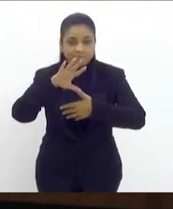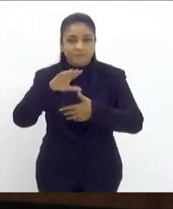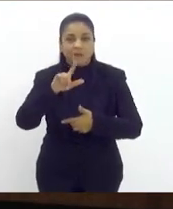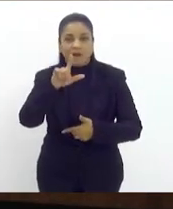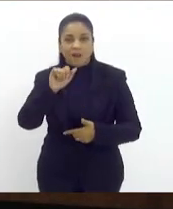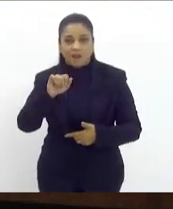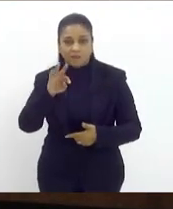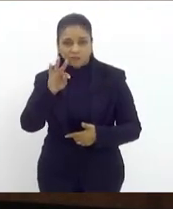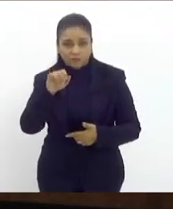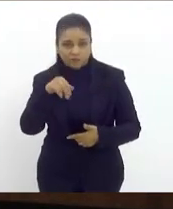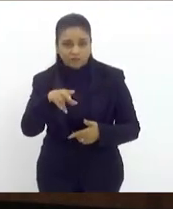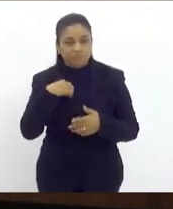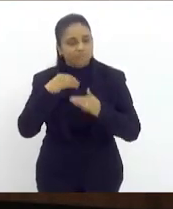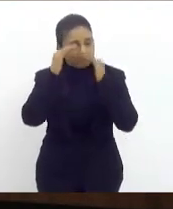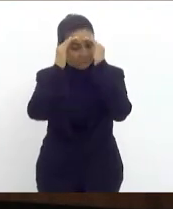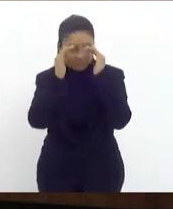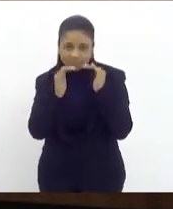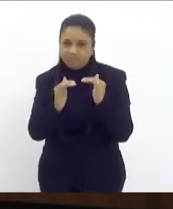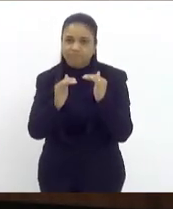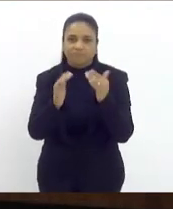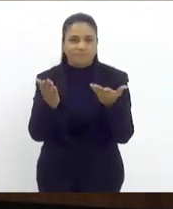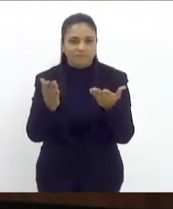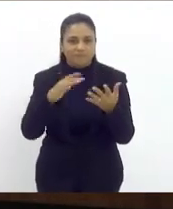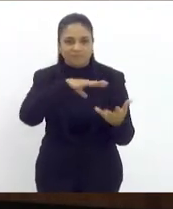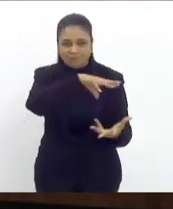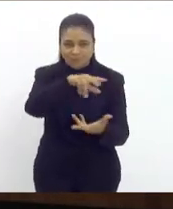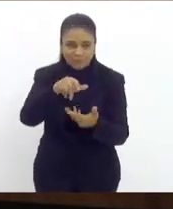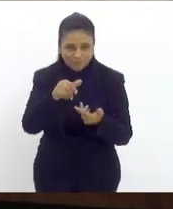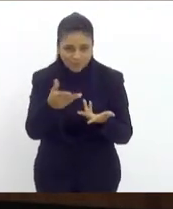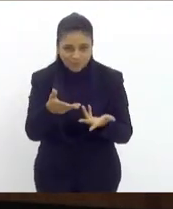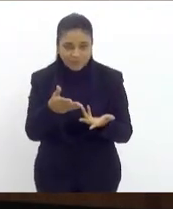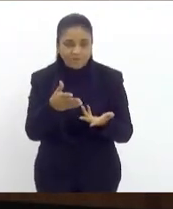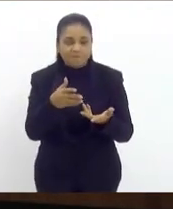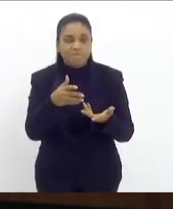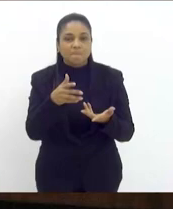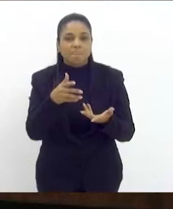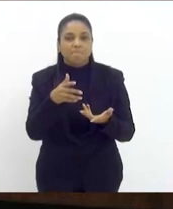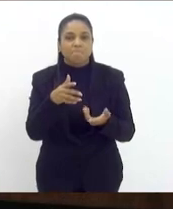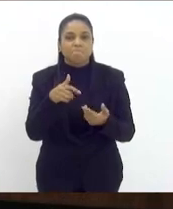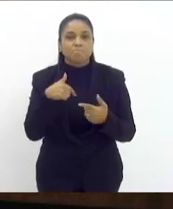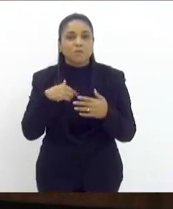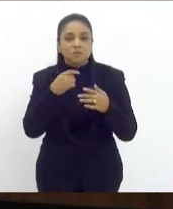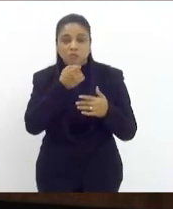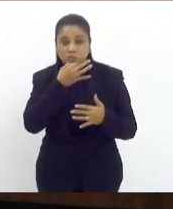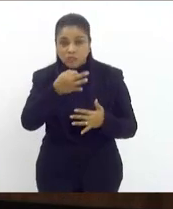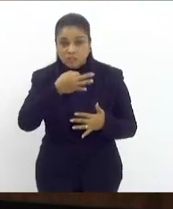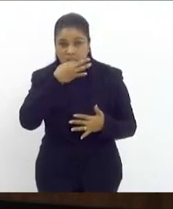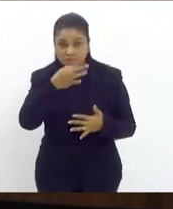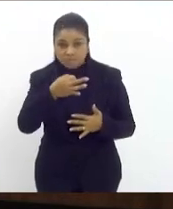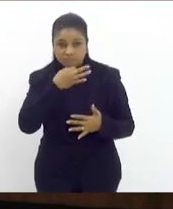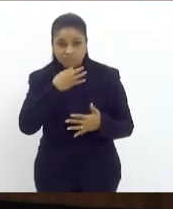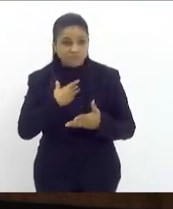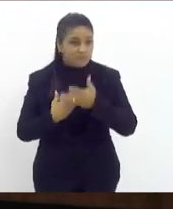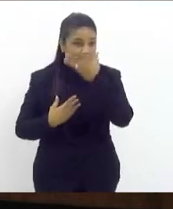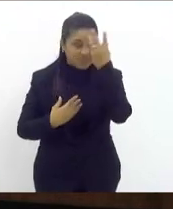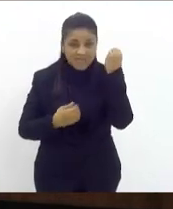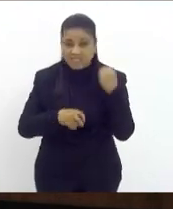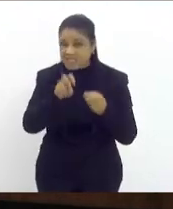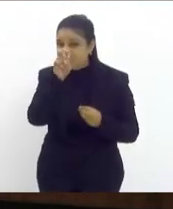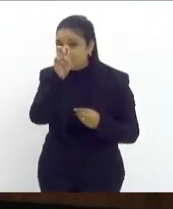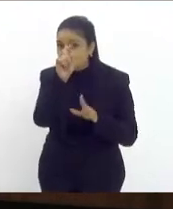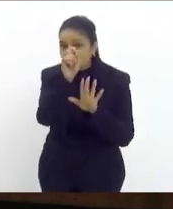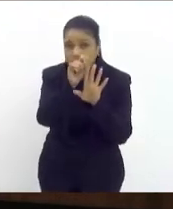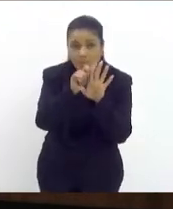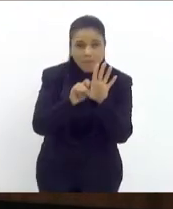nessa comunidade internacional e além disso os críticos se esquecem que em apenas cinco meses